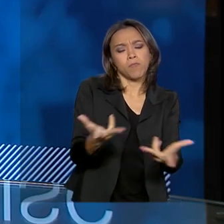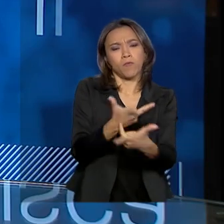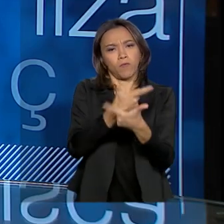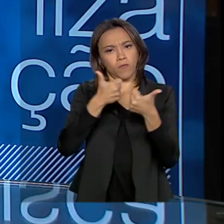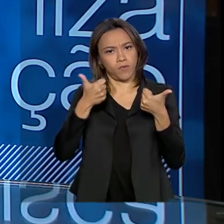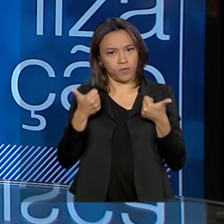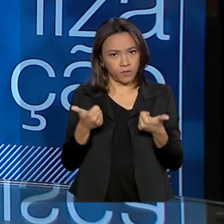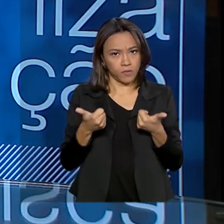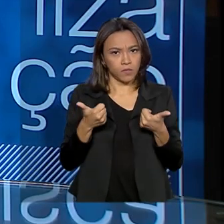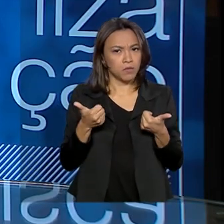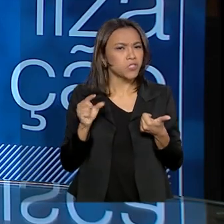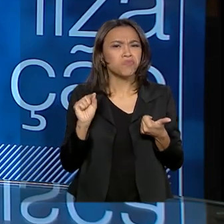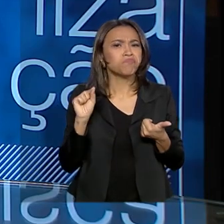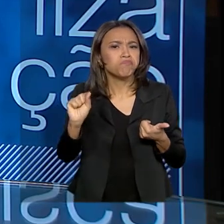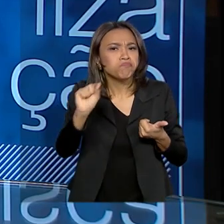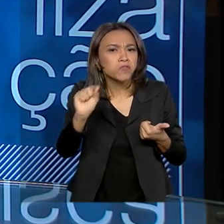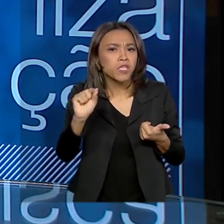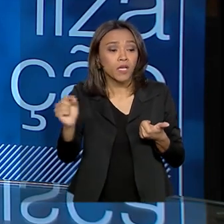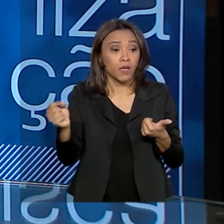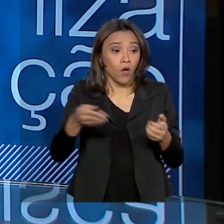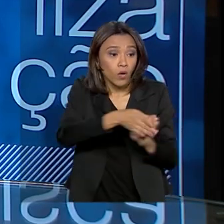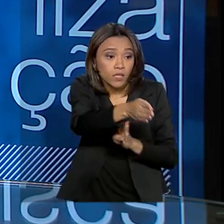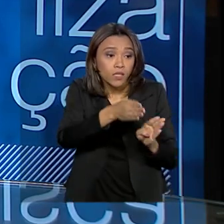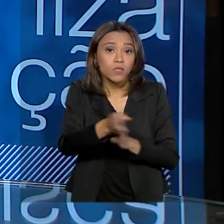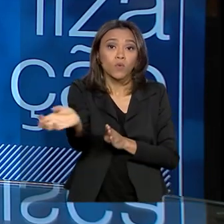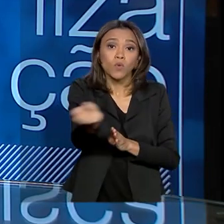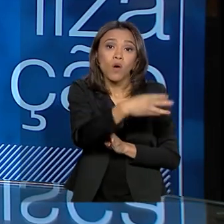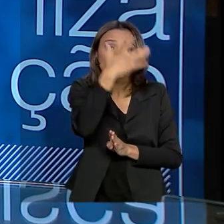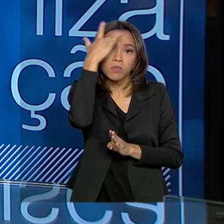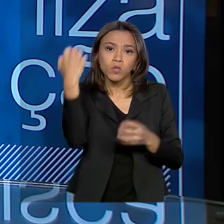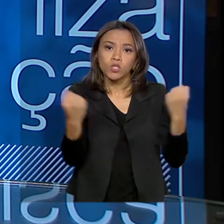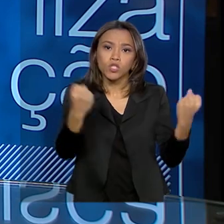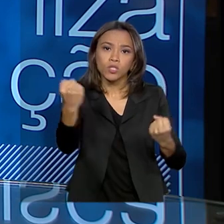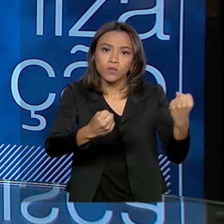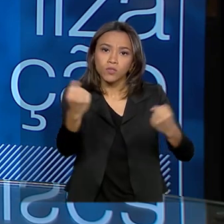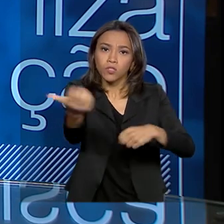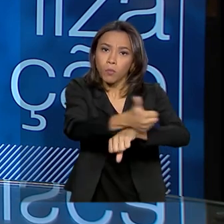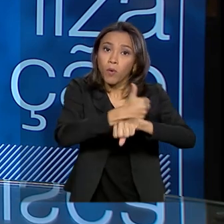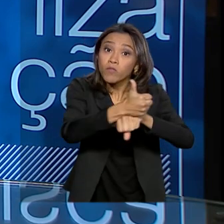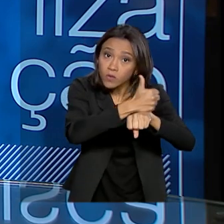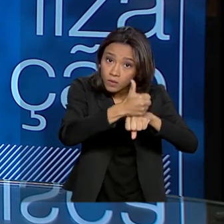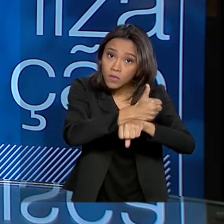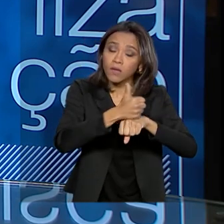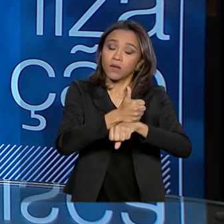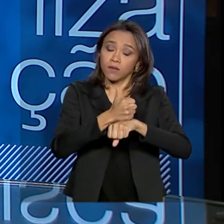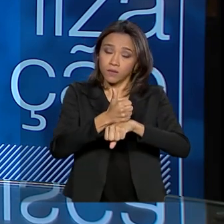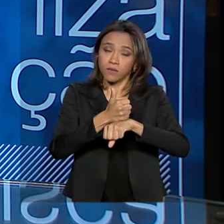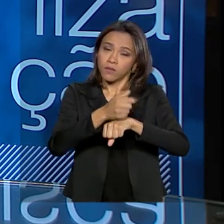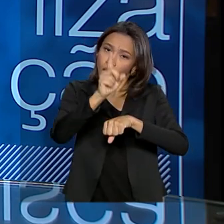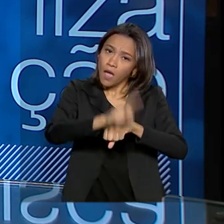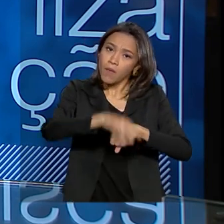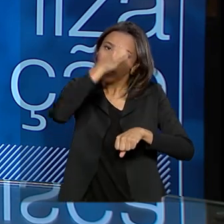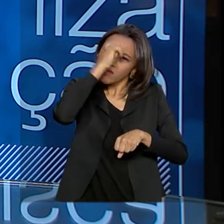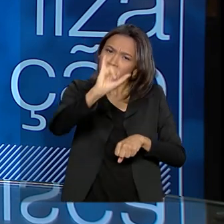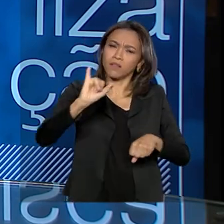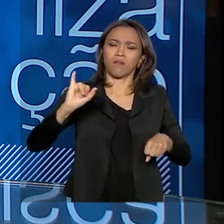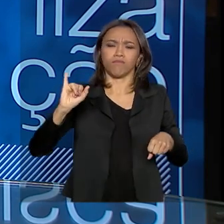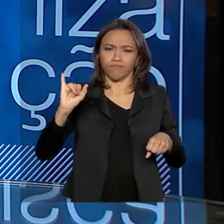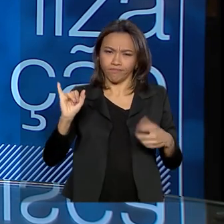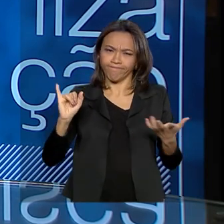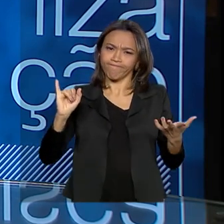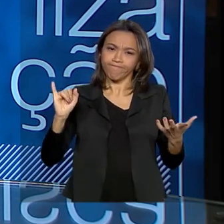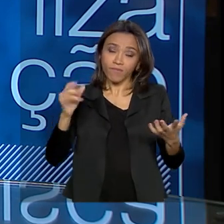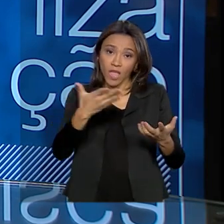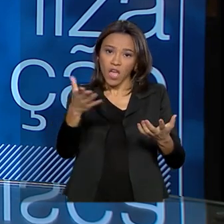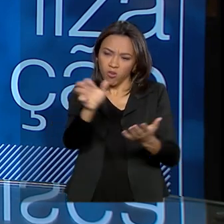de novos condutores, os motoristas profissionais, justamente daí numa ação preventiva. Agora, a